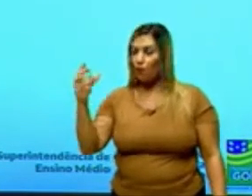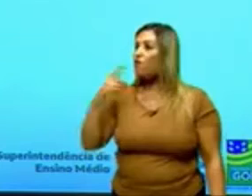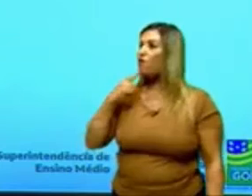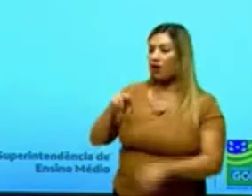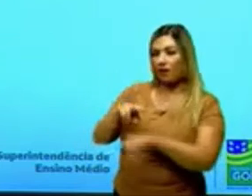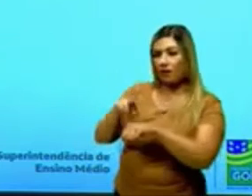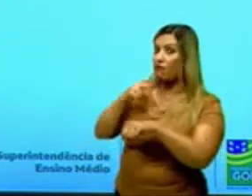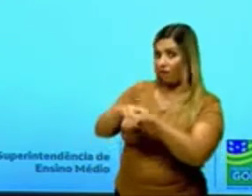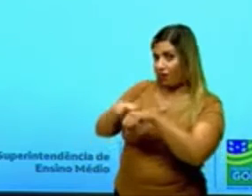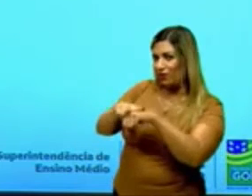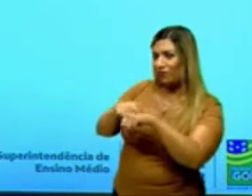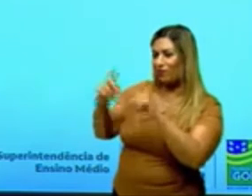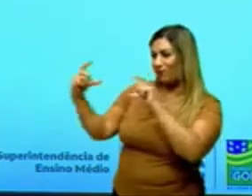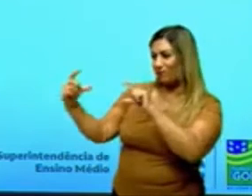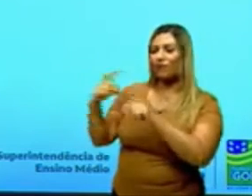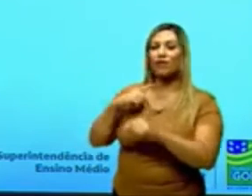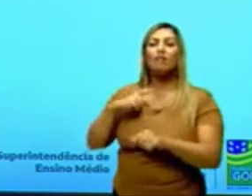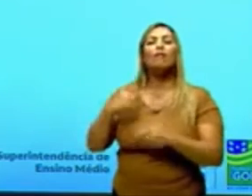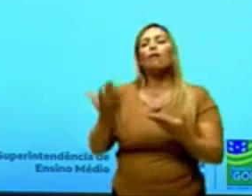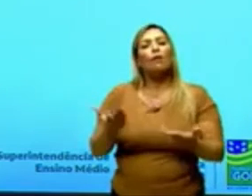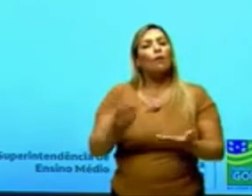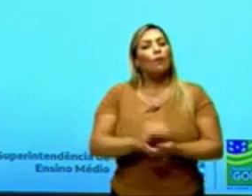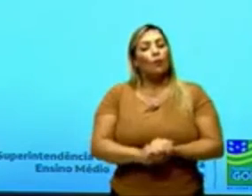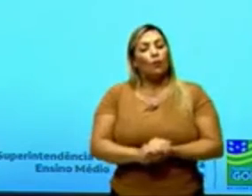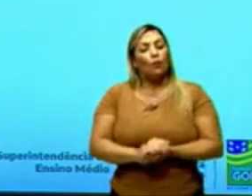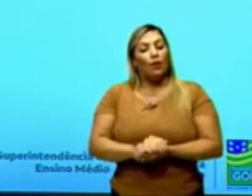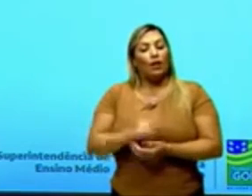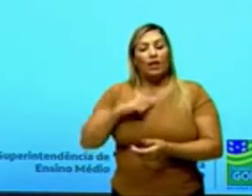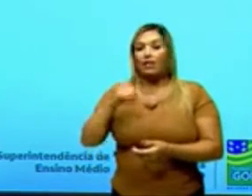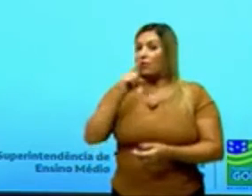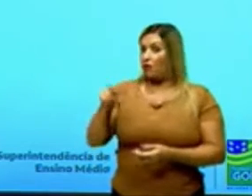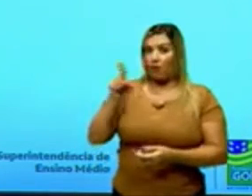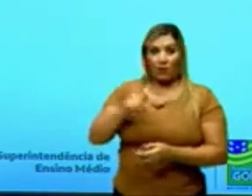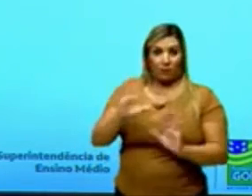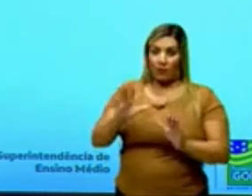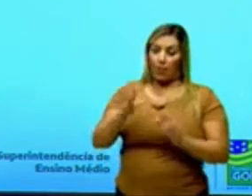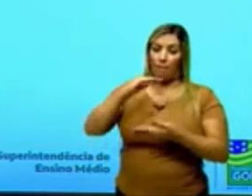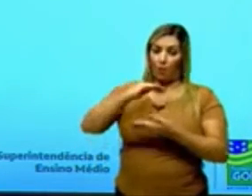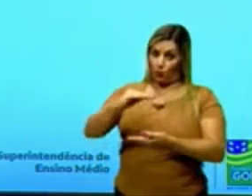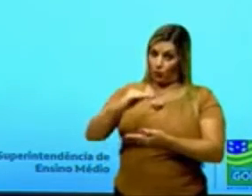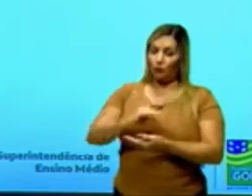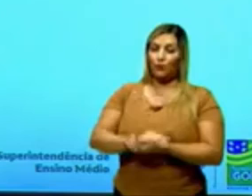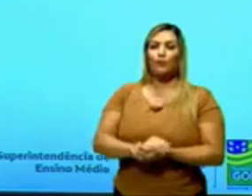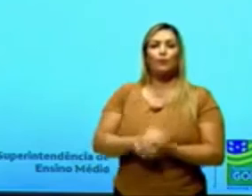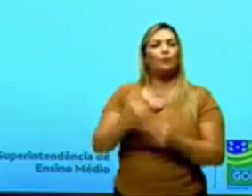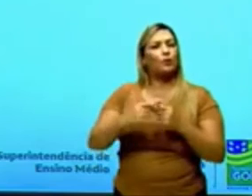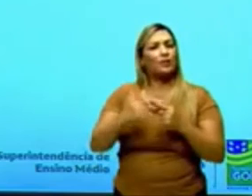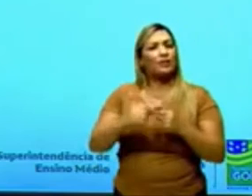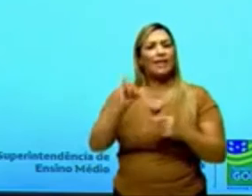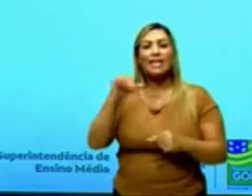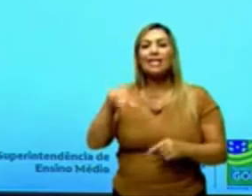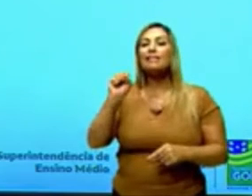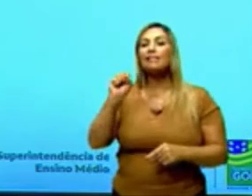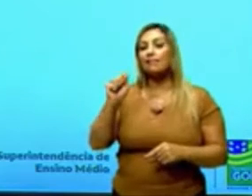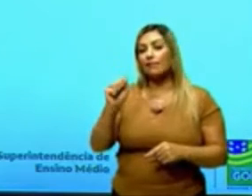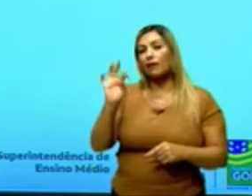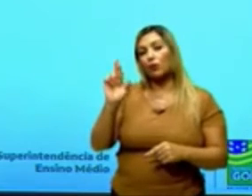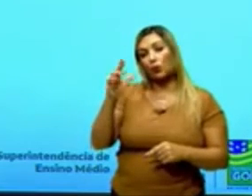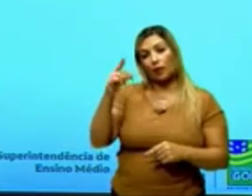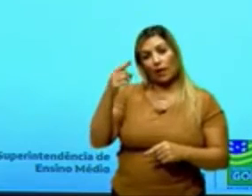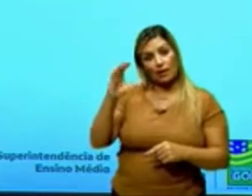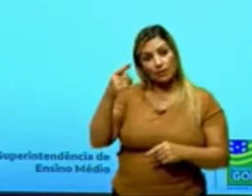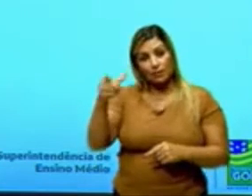caso, tá, esses monômeros não vão eliminar subproduto. Por quê? Porque aqui eu vou ter insaturação. Então, olha só,